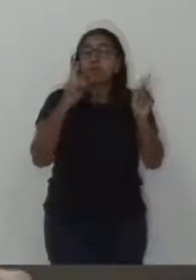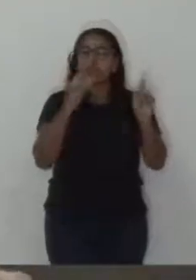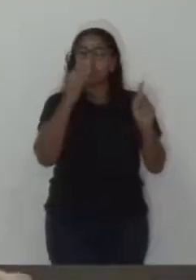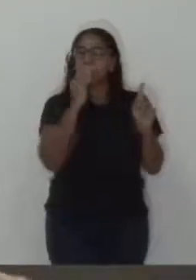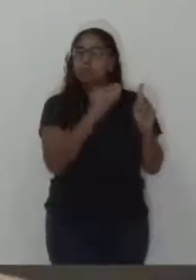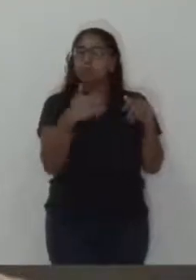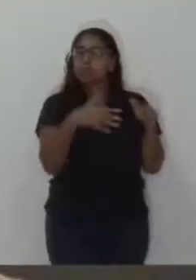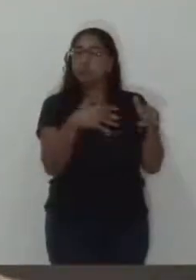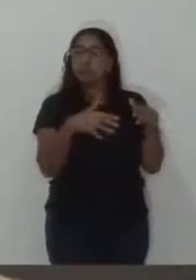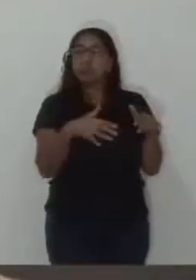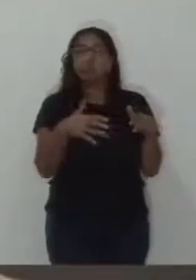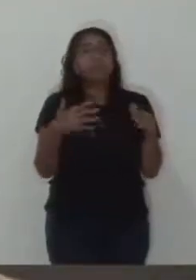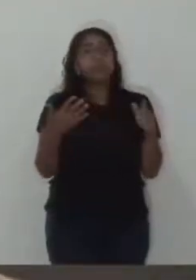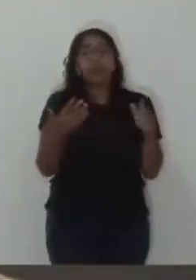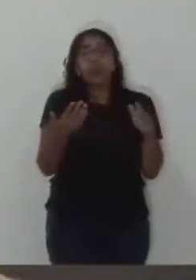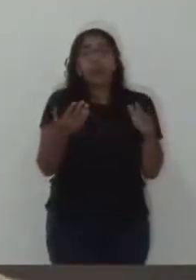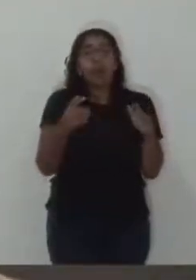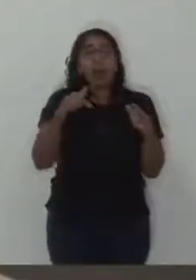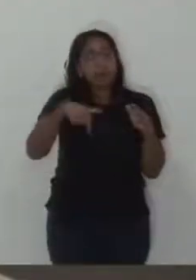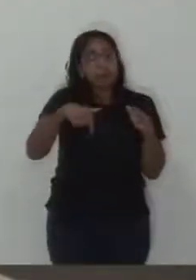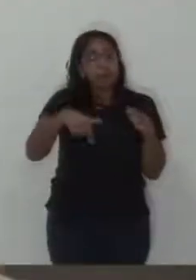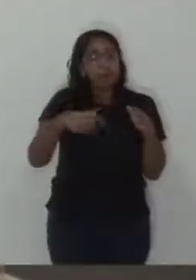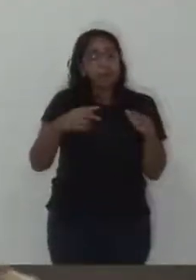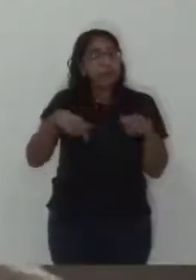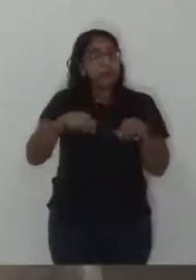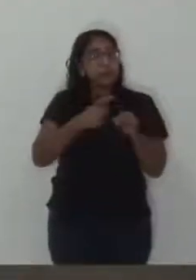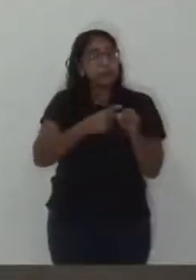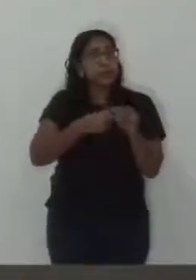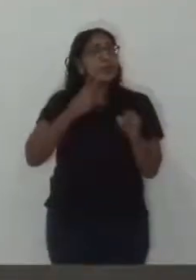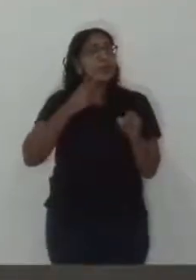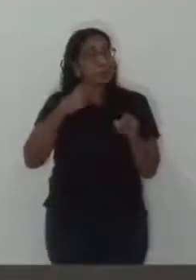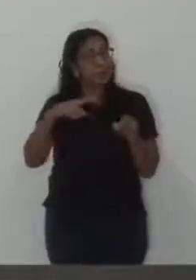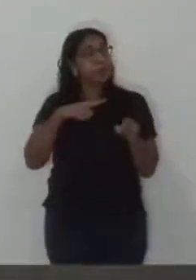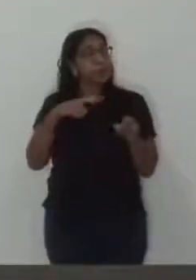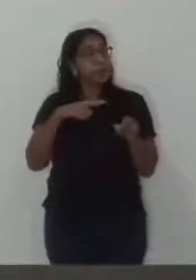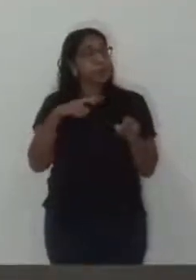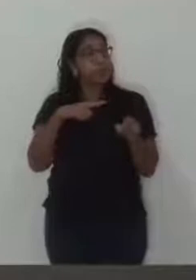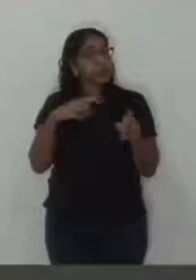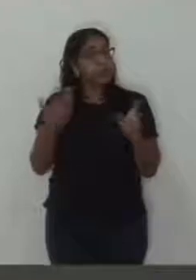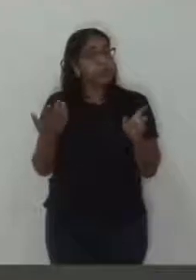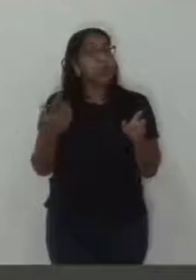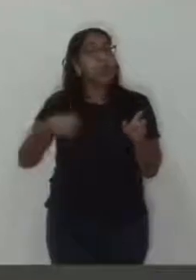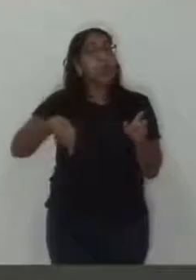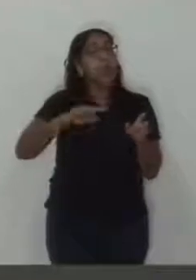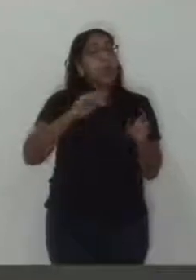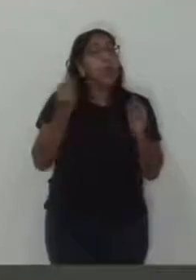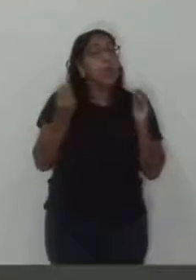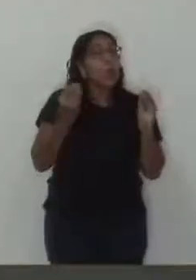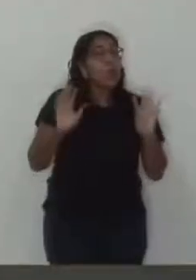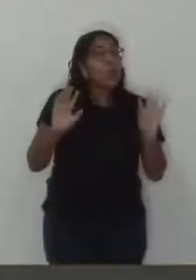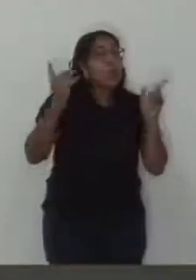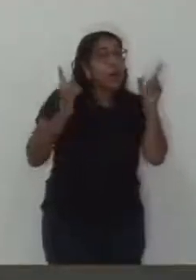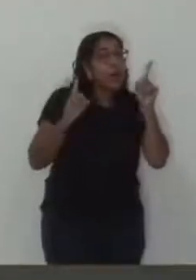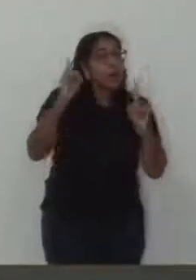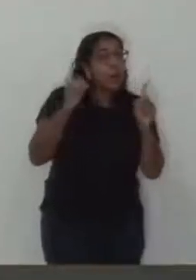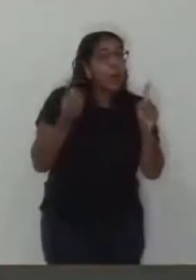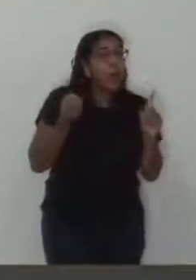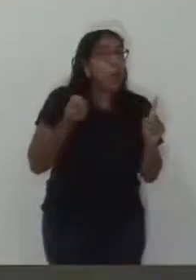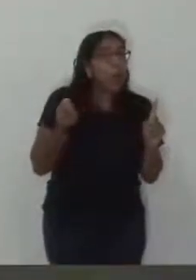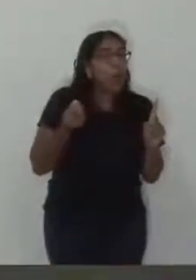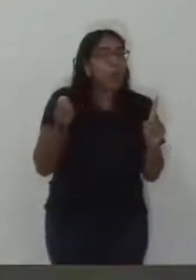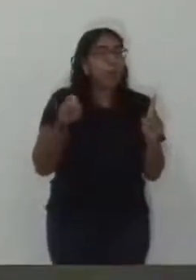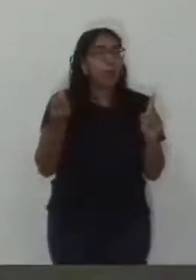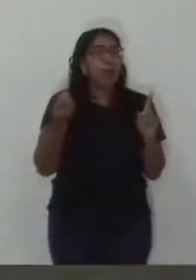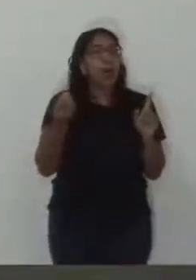Porque essa é uma realidade que a gente vive e aqui na nossa cidade também. E nós estamos falando do carnaval, do aspecto bom, positivo, como a gente viu